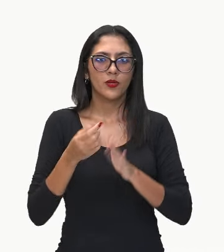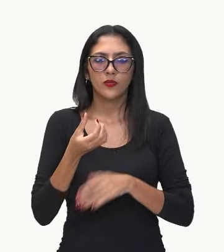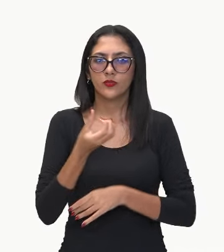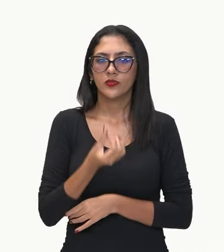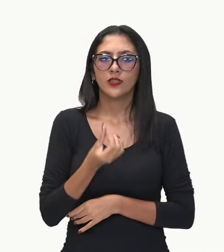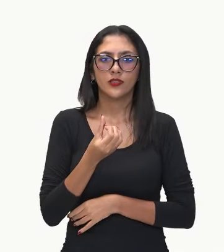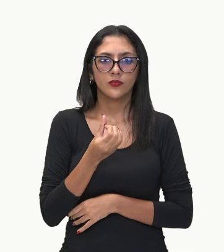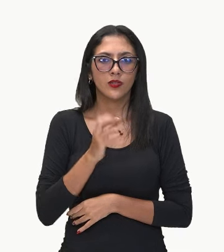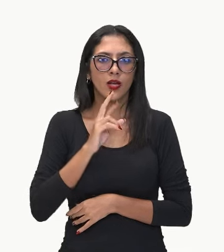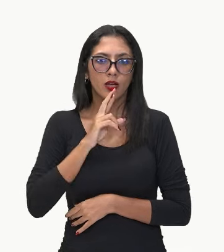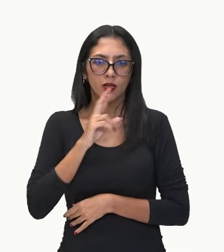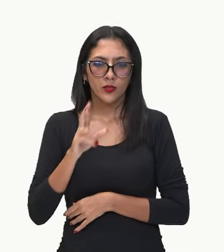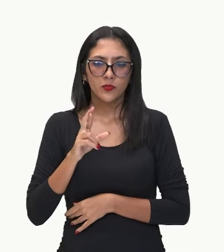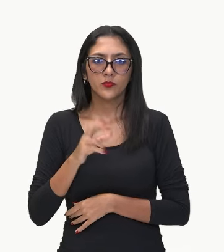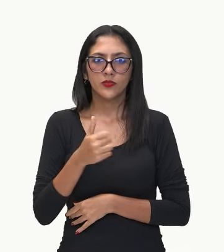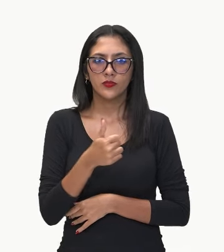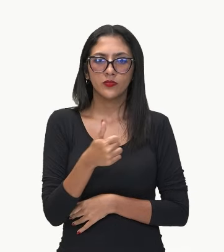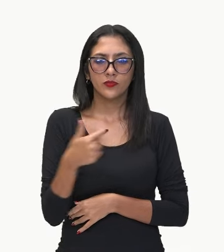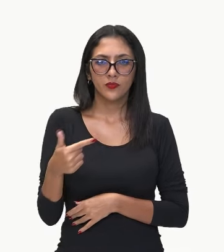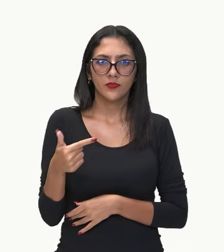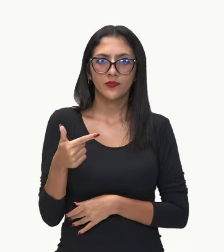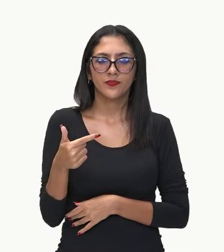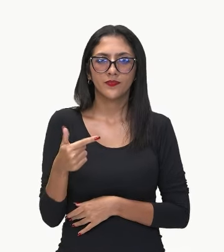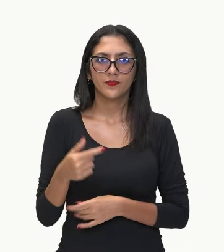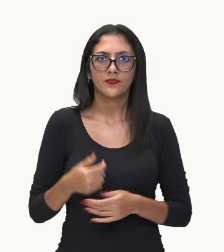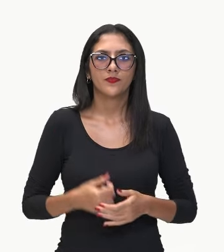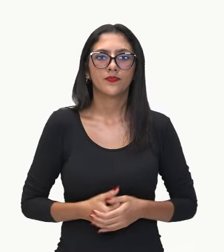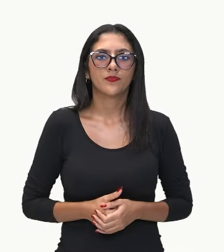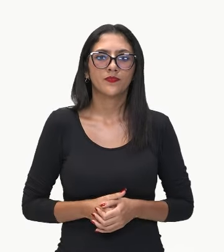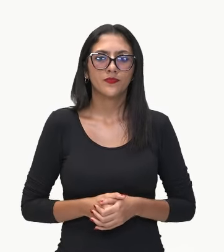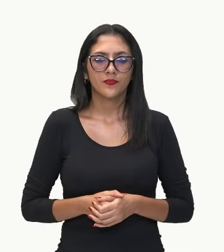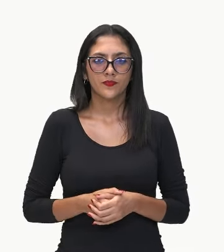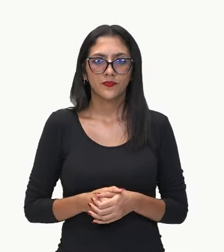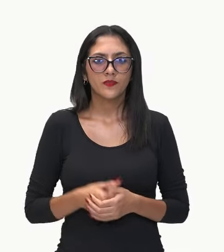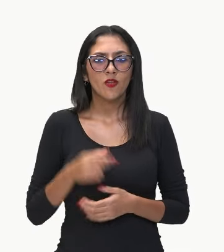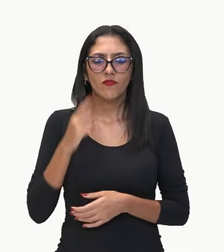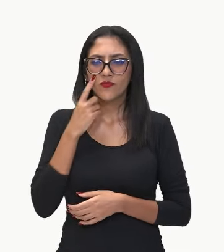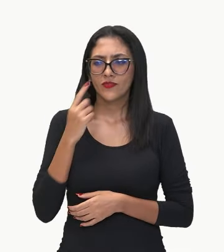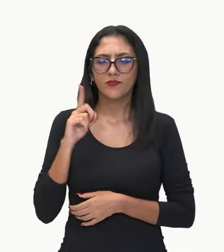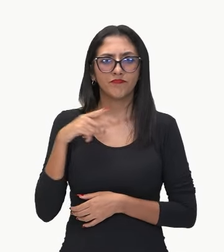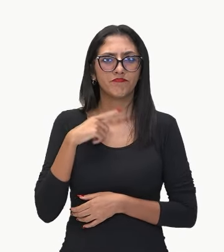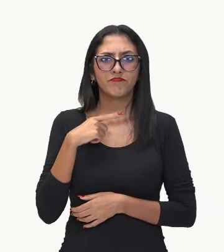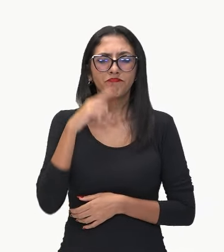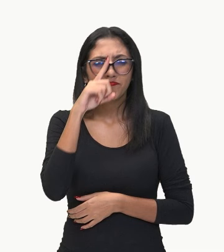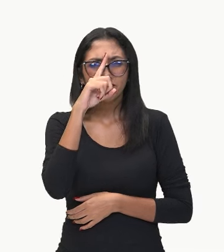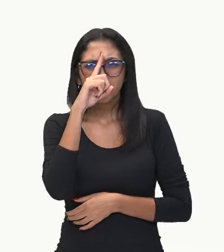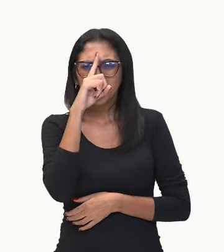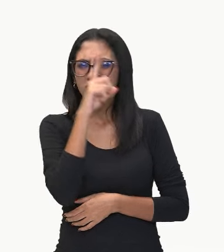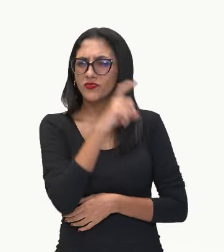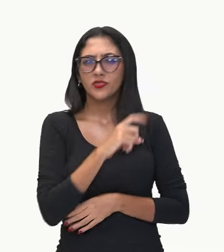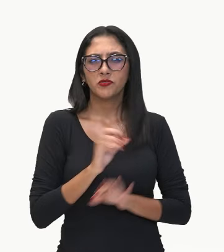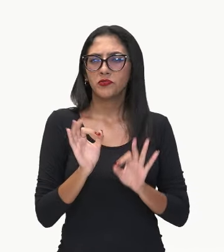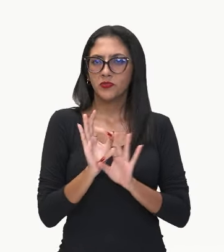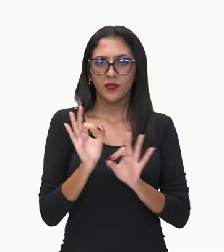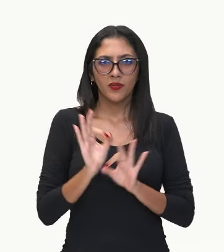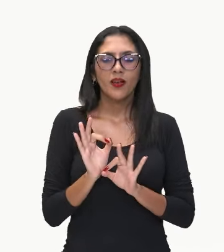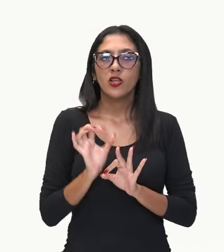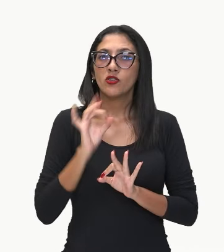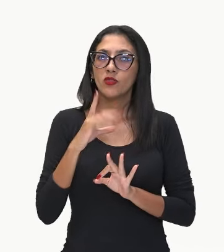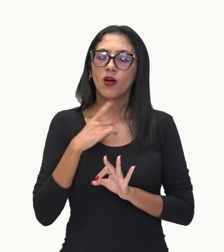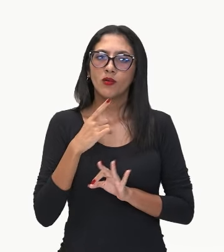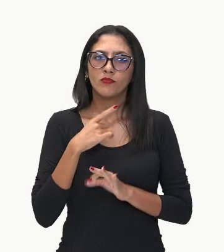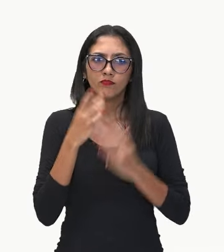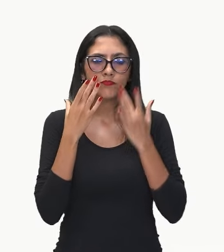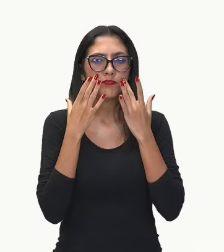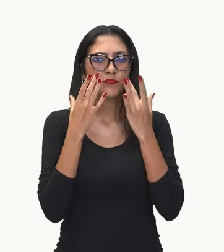Eu vou ter como resultado 12. Viu como não é difícil? Não é difícil, não. É só você